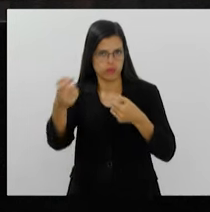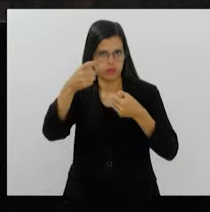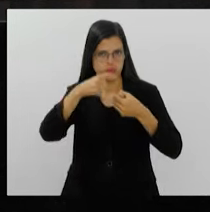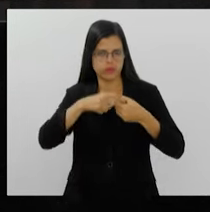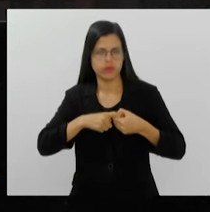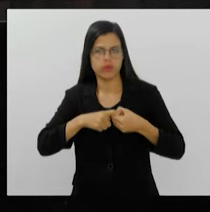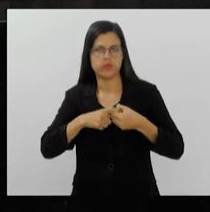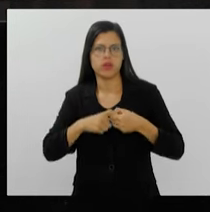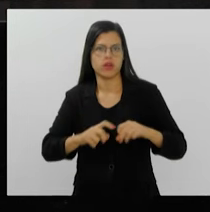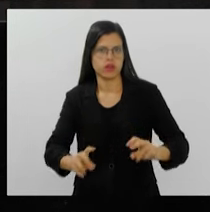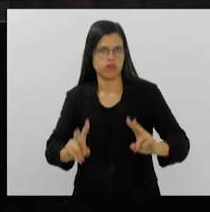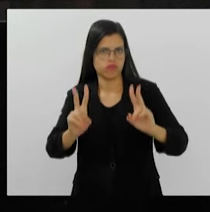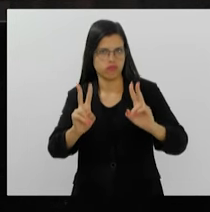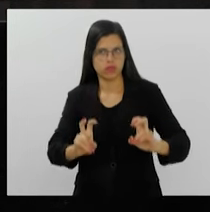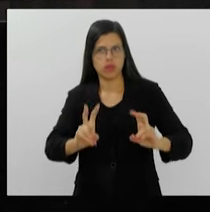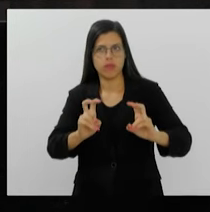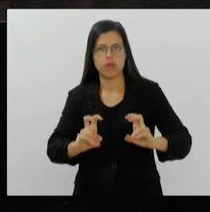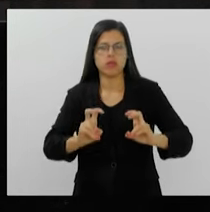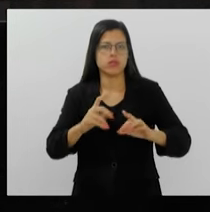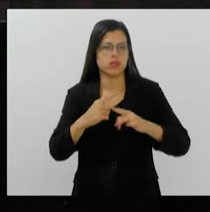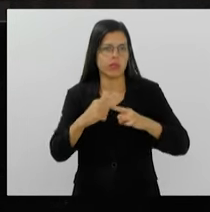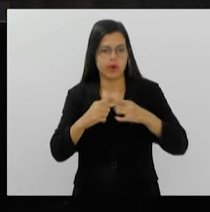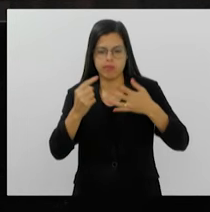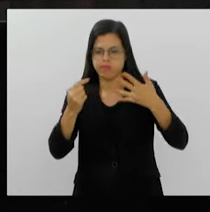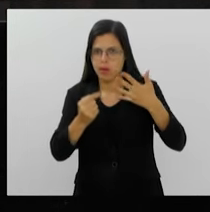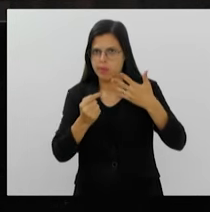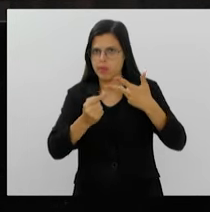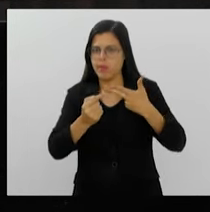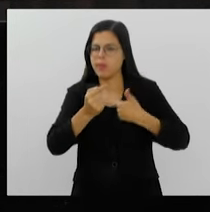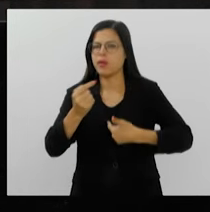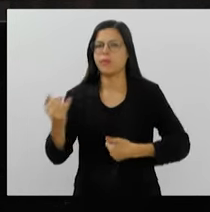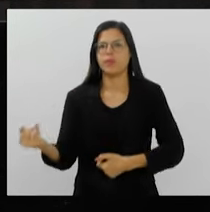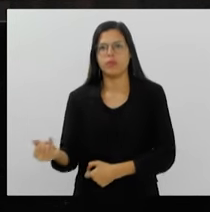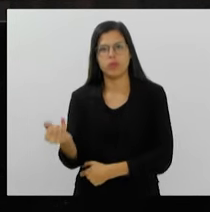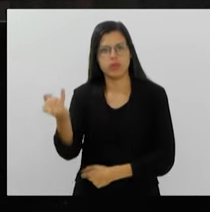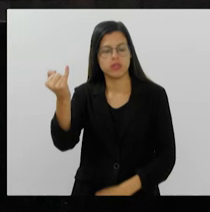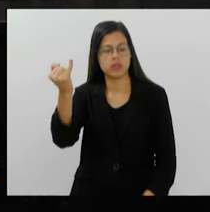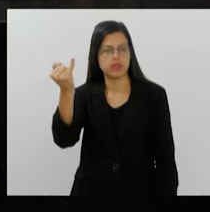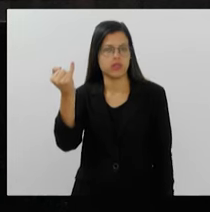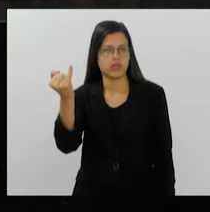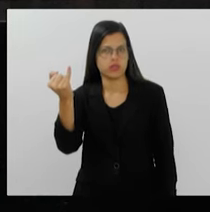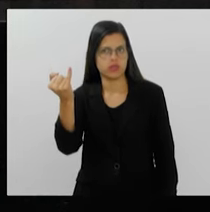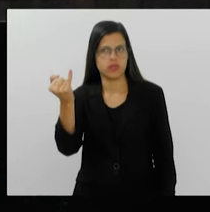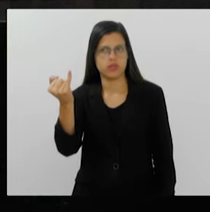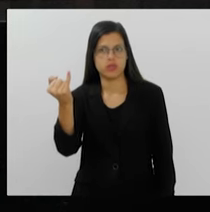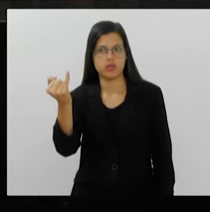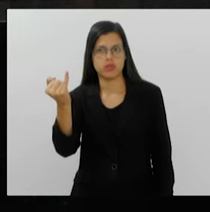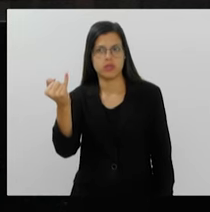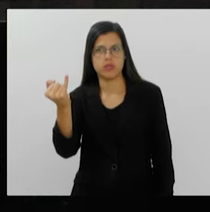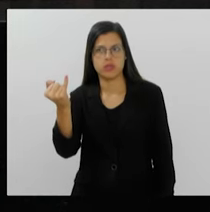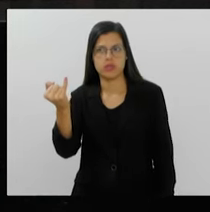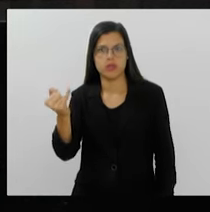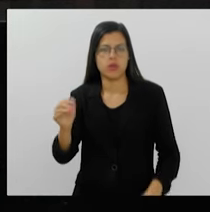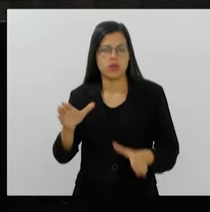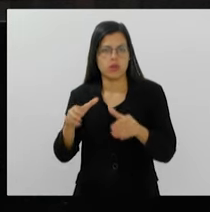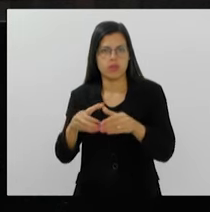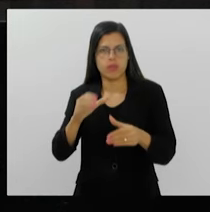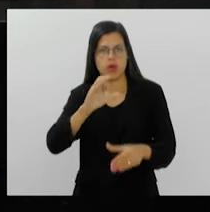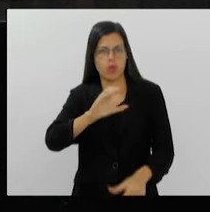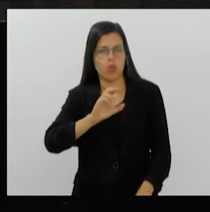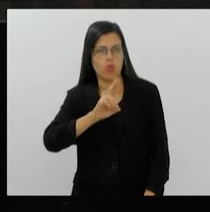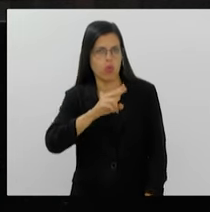ao tema de tantas questões que são importantes para a cúpula do G20